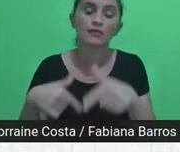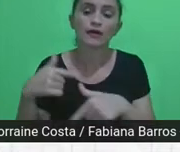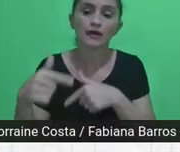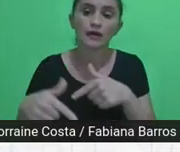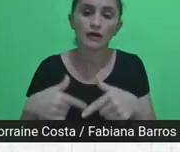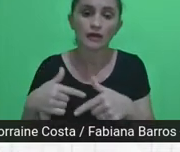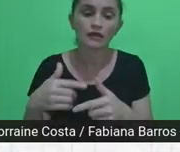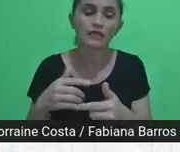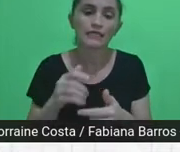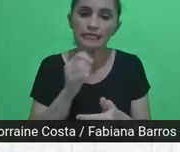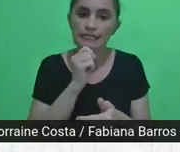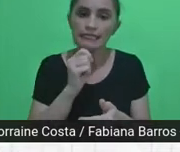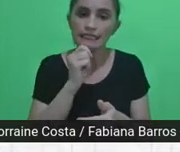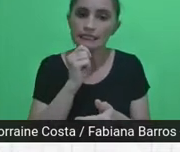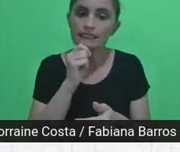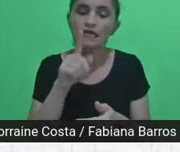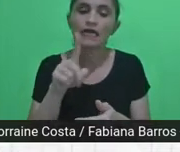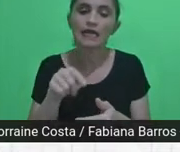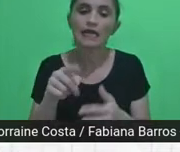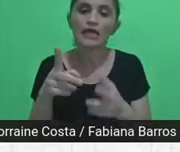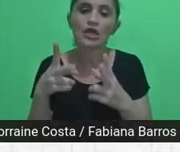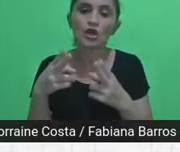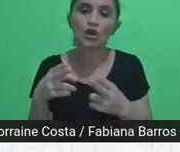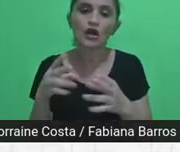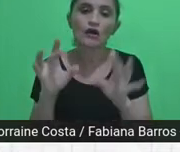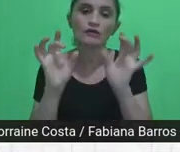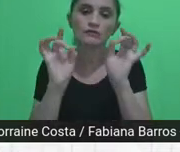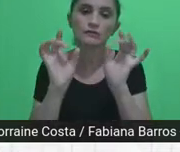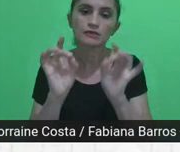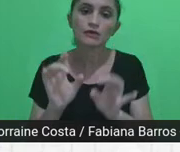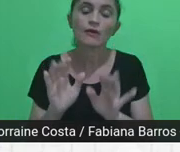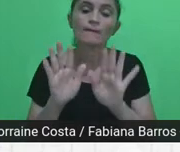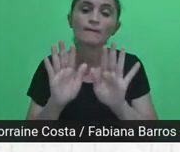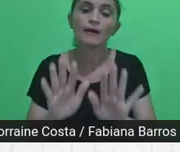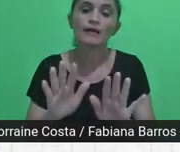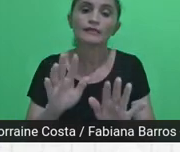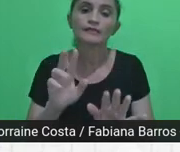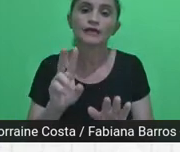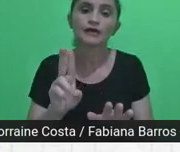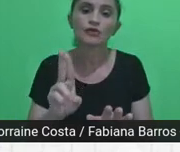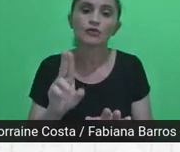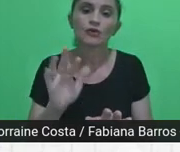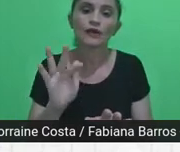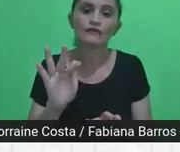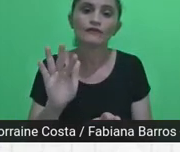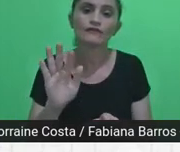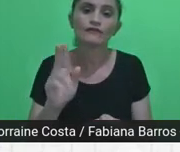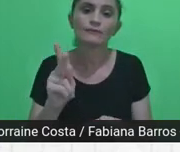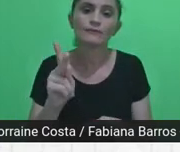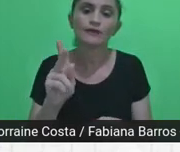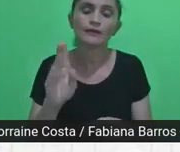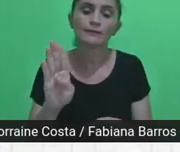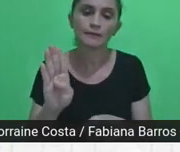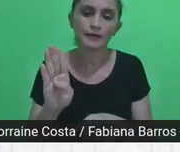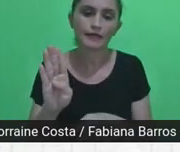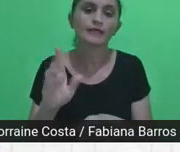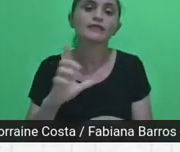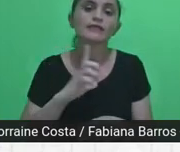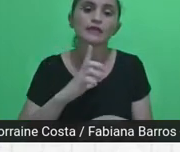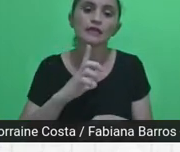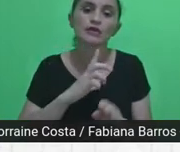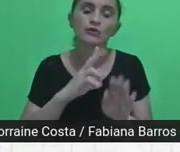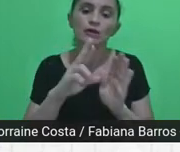especialização, mas na UFPB nós já temos uma resolução a 04 de 2021